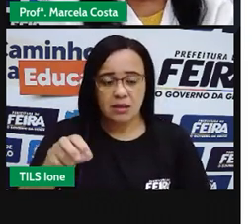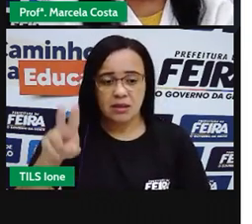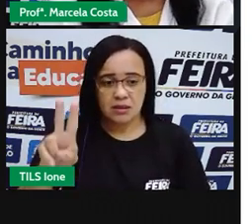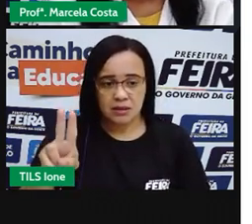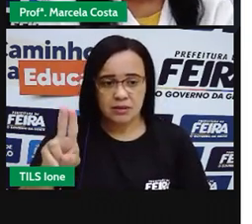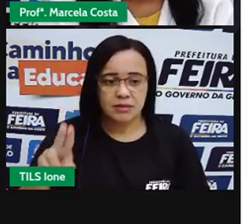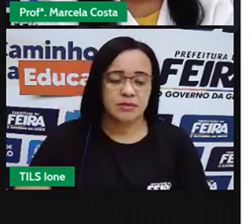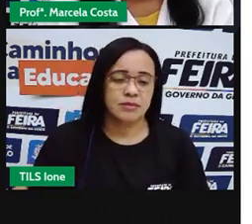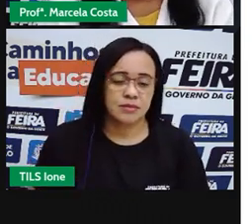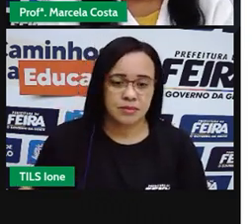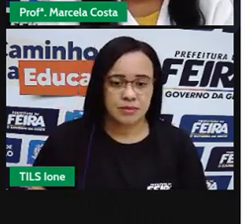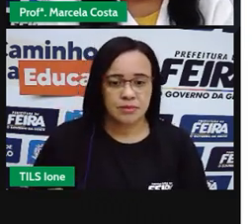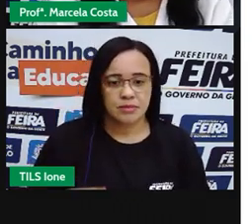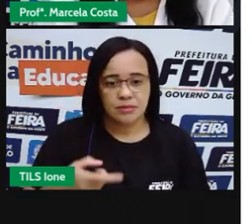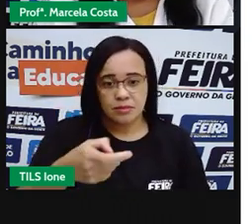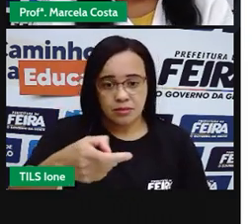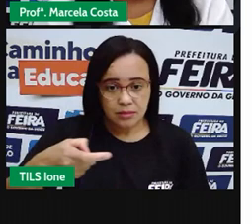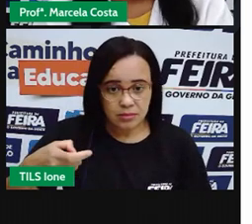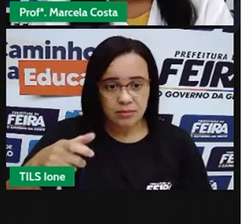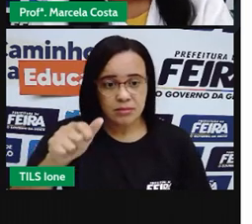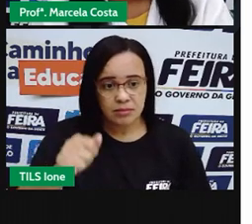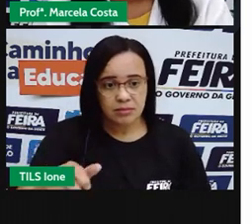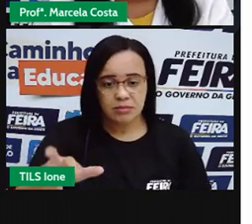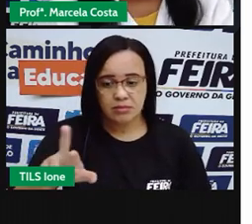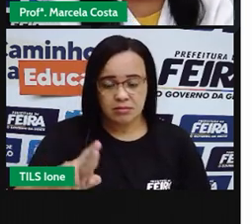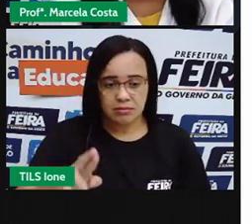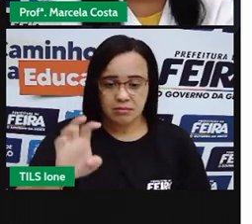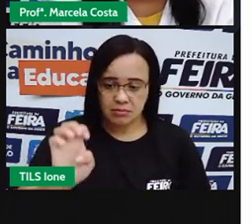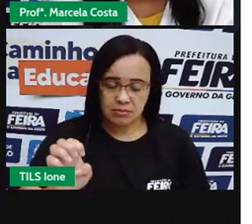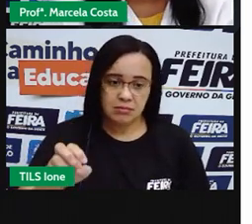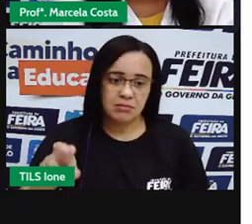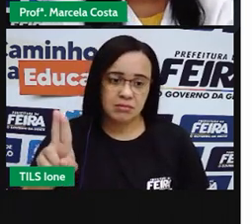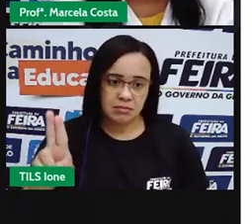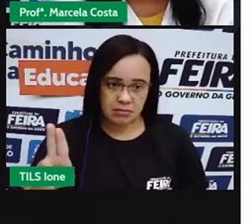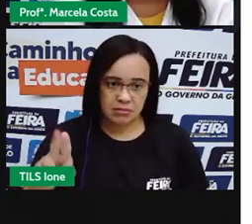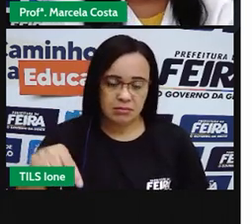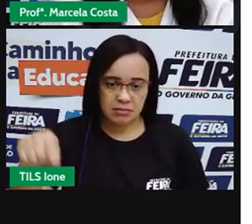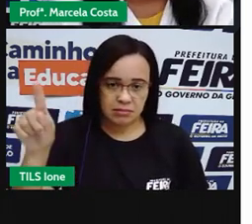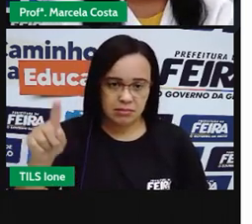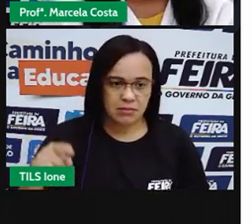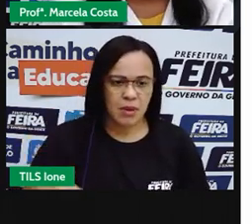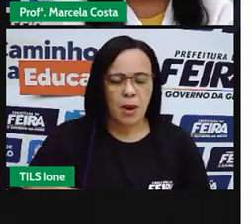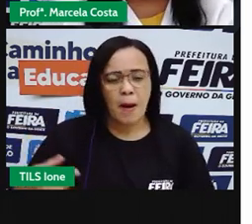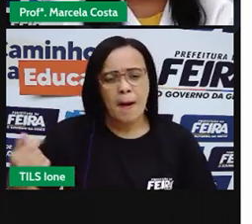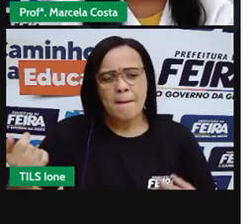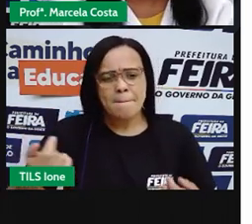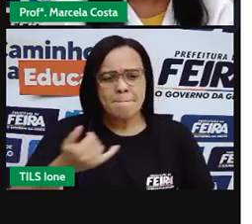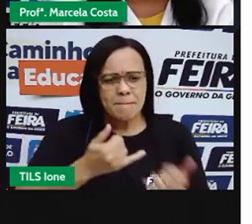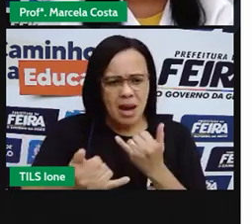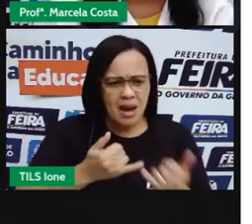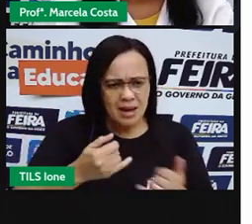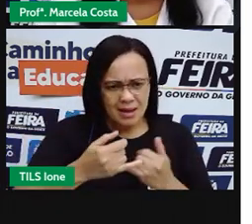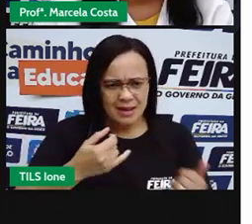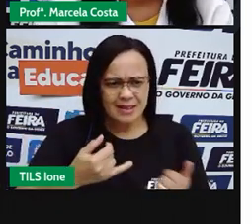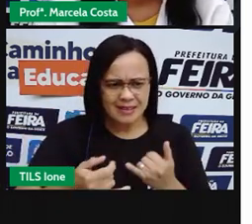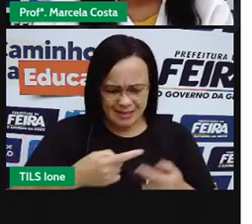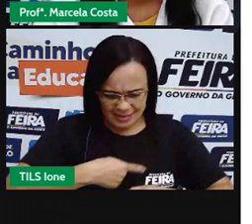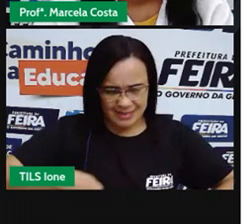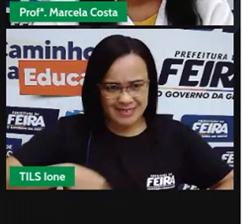E agora, um animal que ele parece que está vestido de pijama. Mas não é de pijama, não.